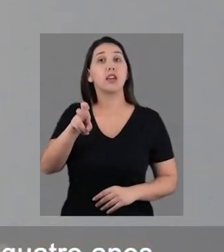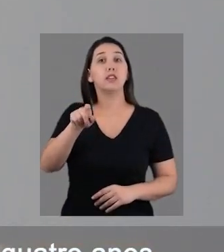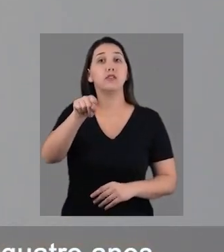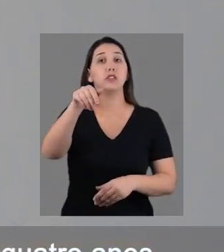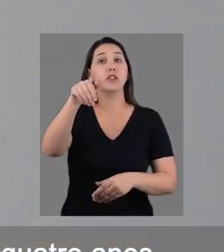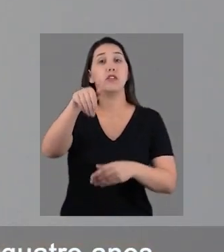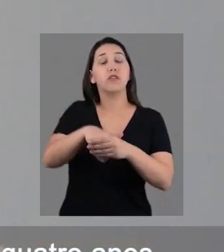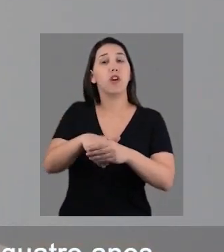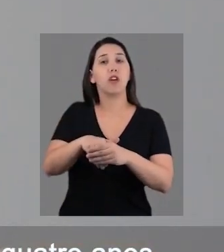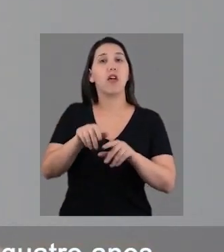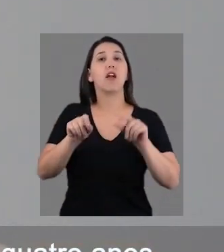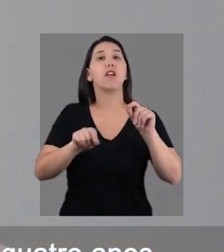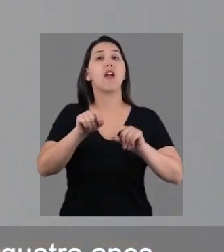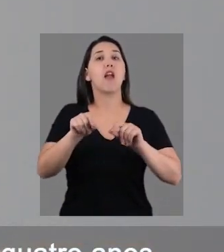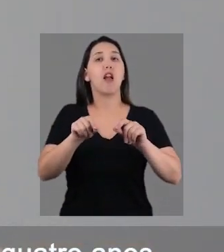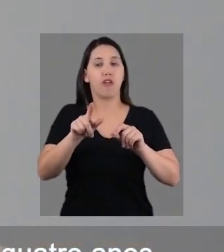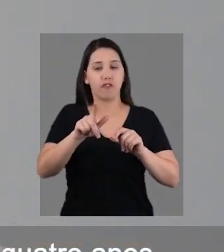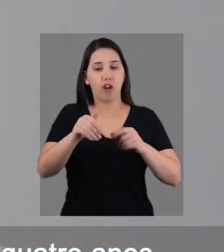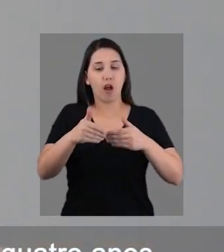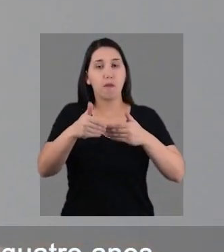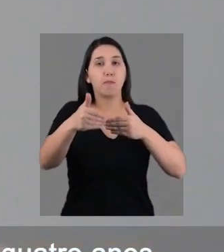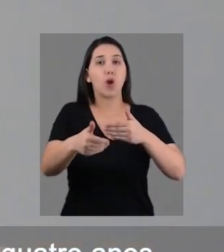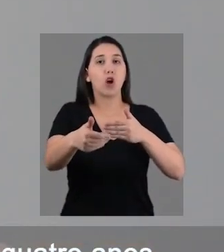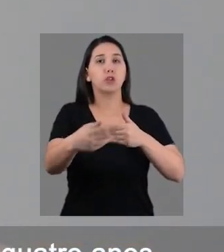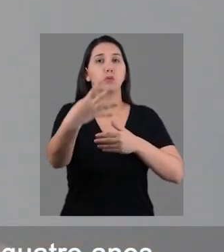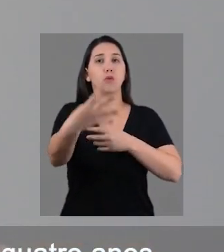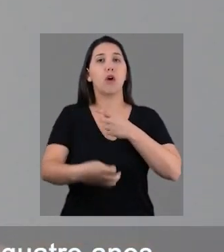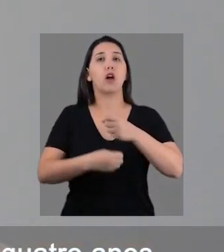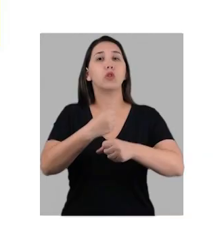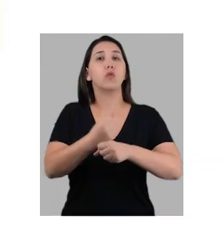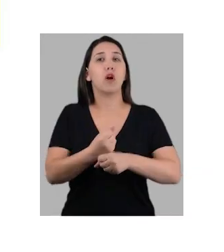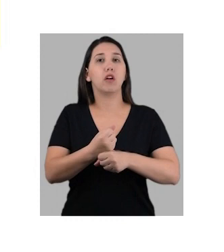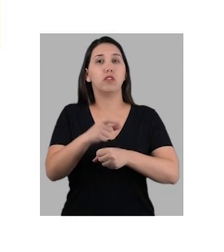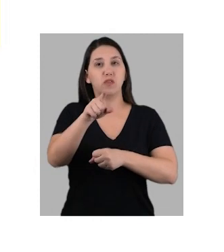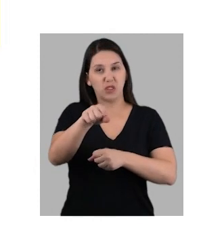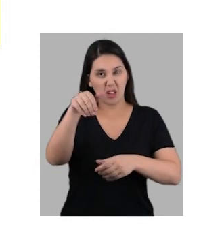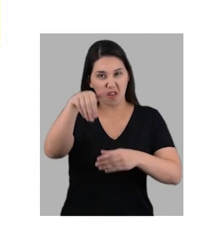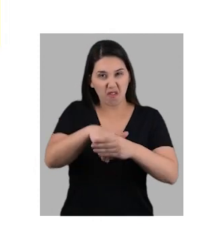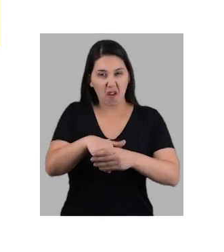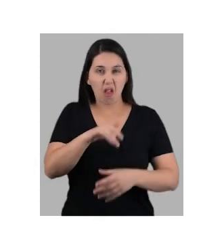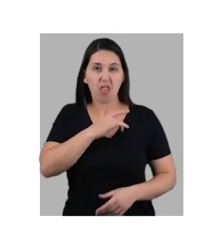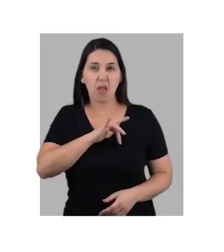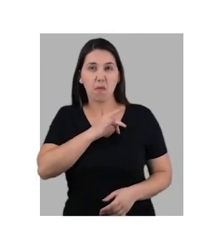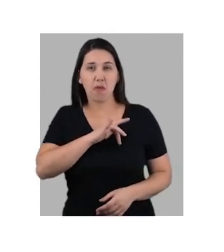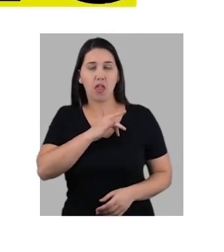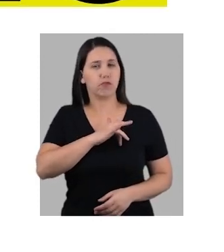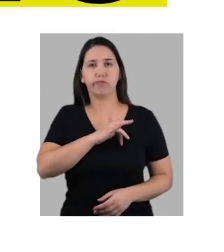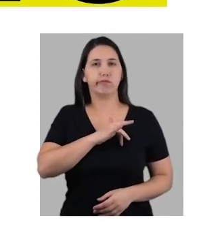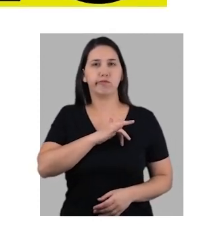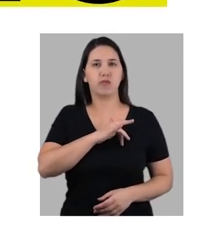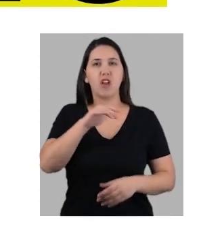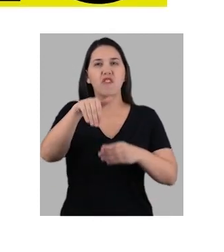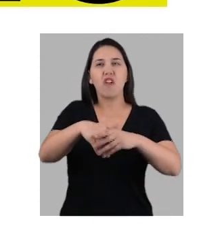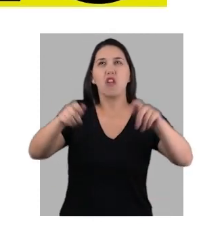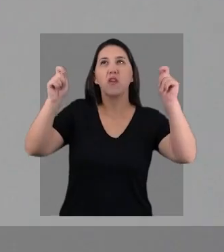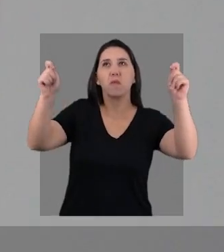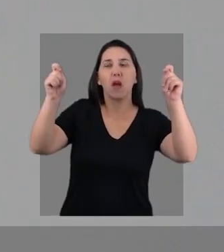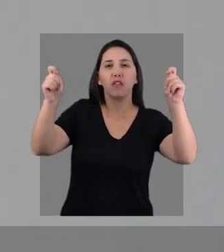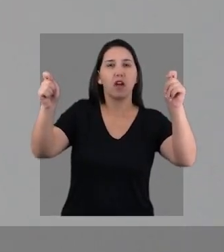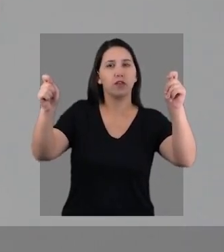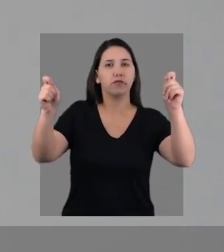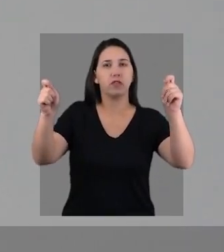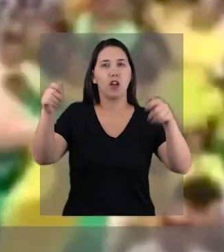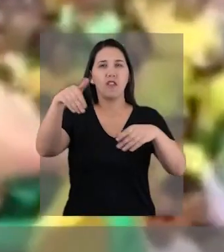escolher quem vai comandar São Paulo pelos próximos quatro anos. Não vote por pena, não vote por protesto,